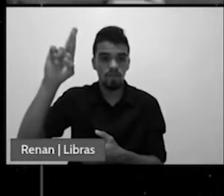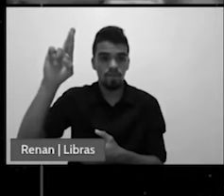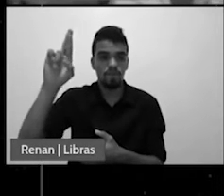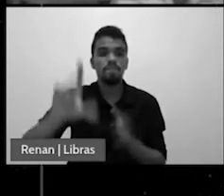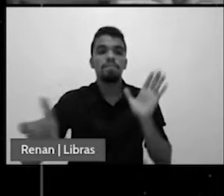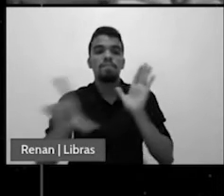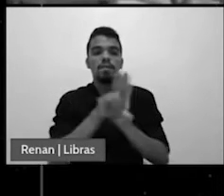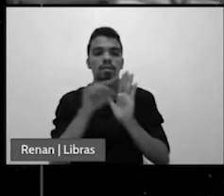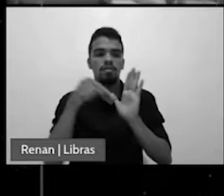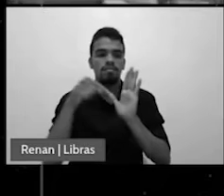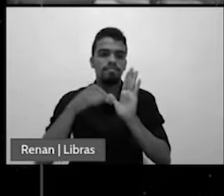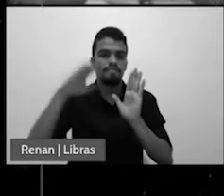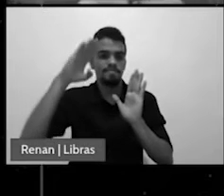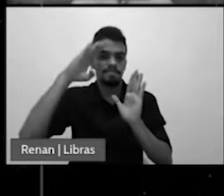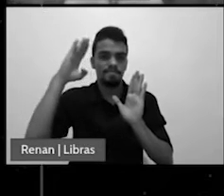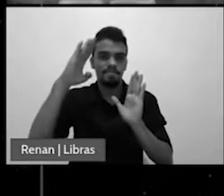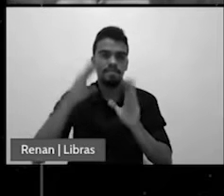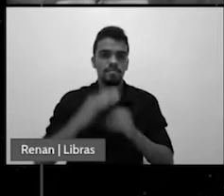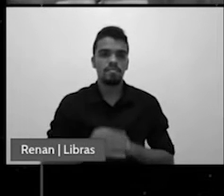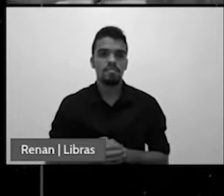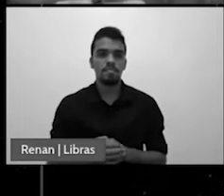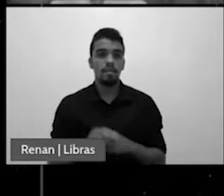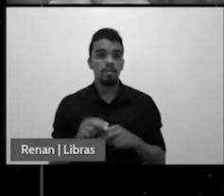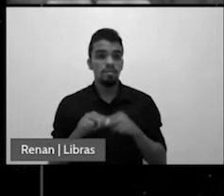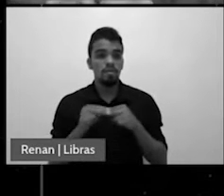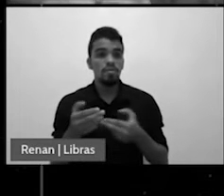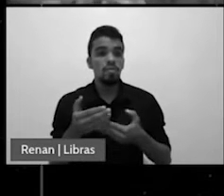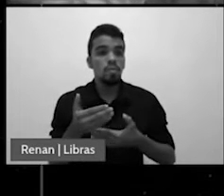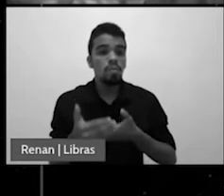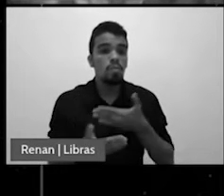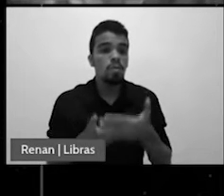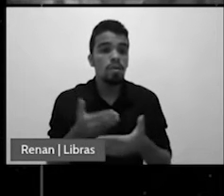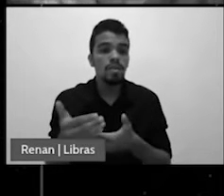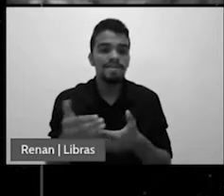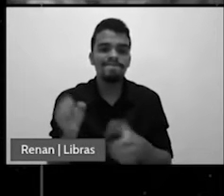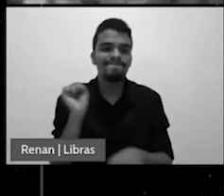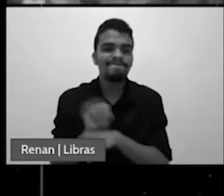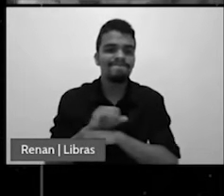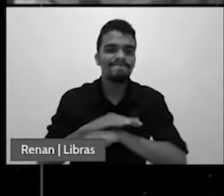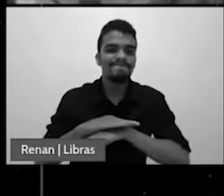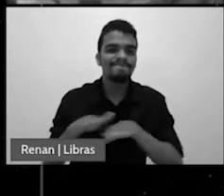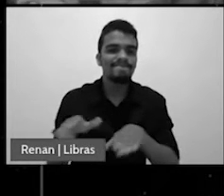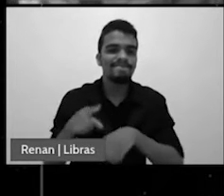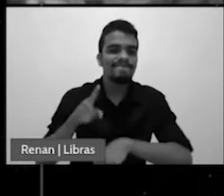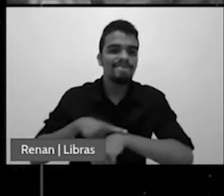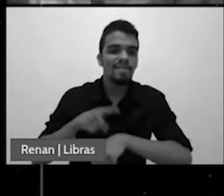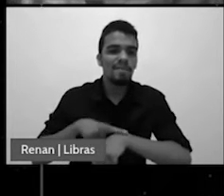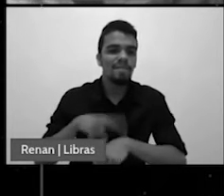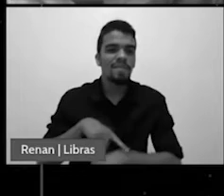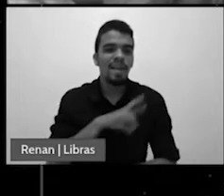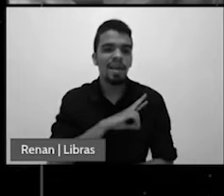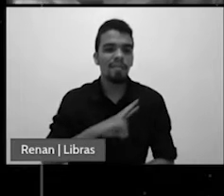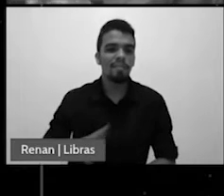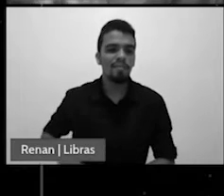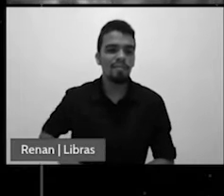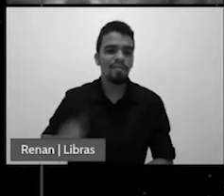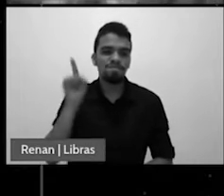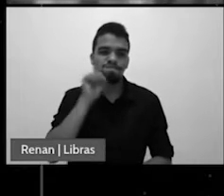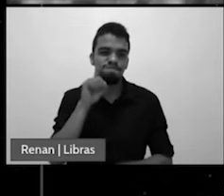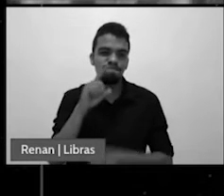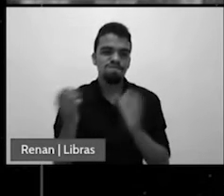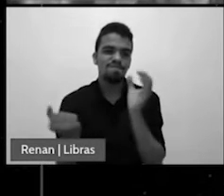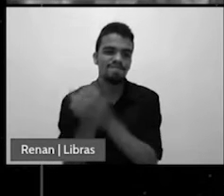interrompido esse processo foi interrompido quando a República Americana foi fundada e os pais da República